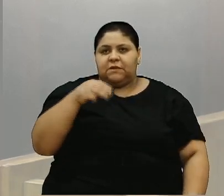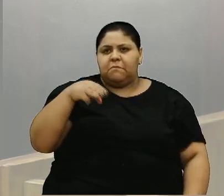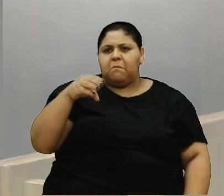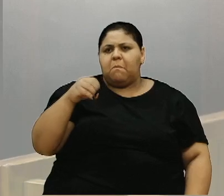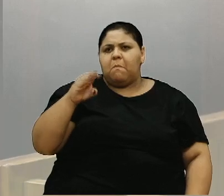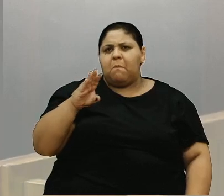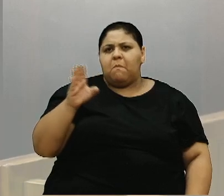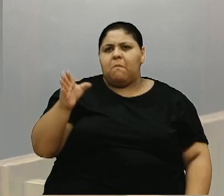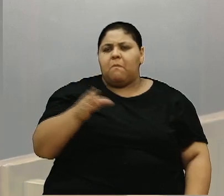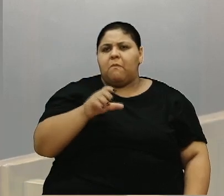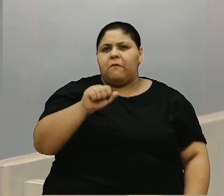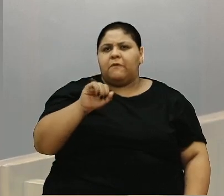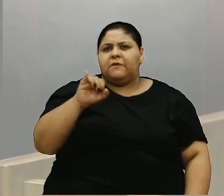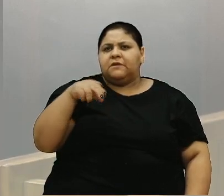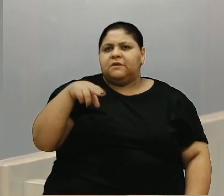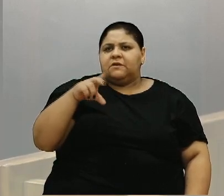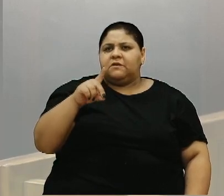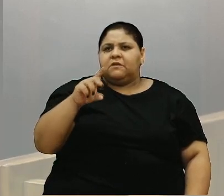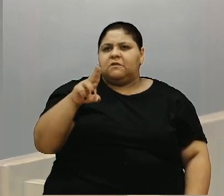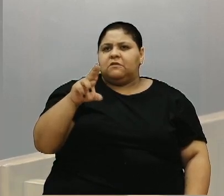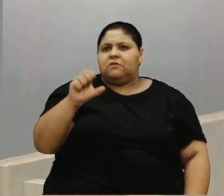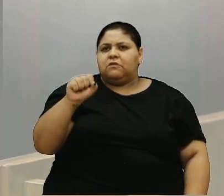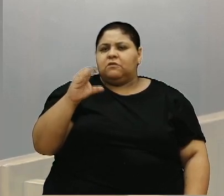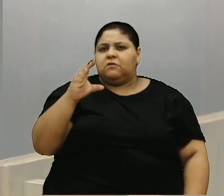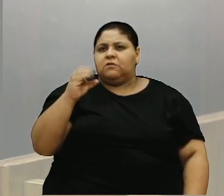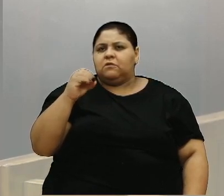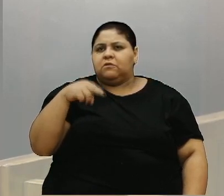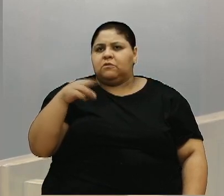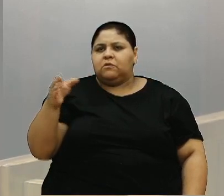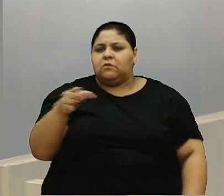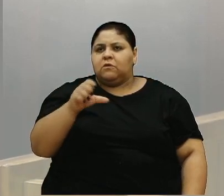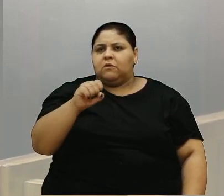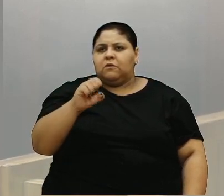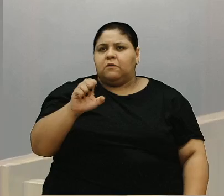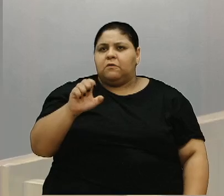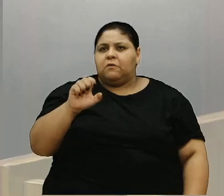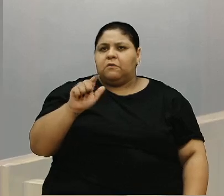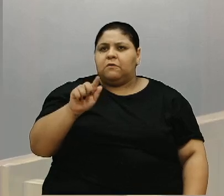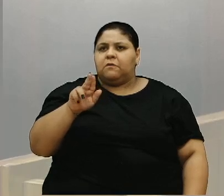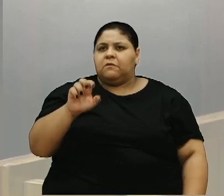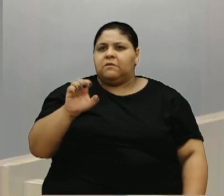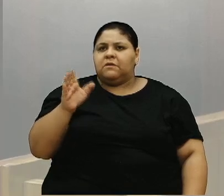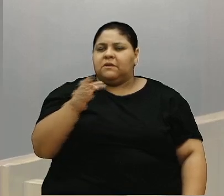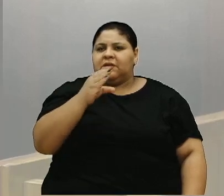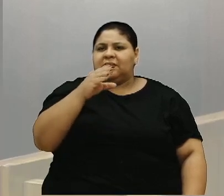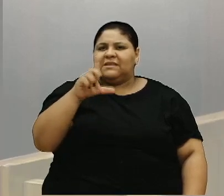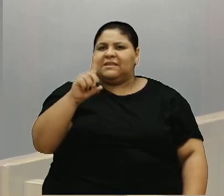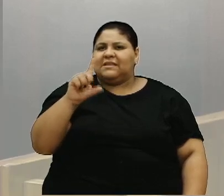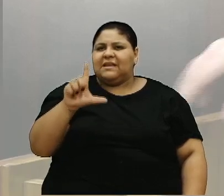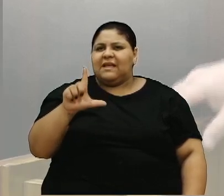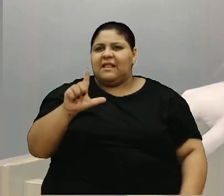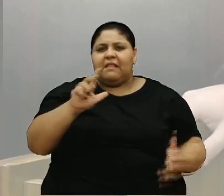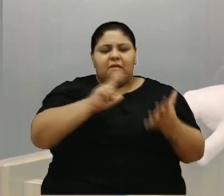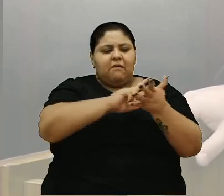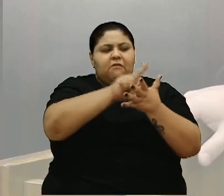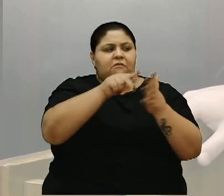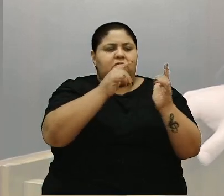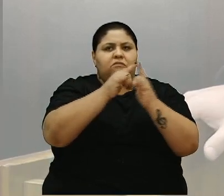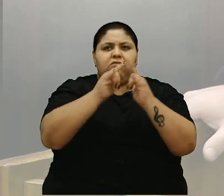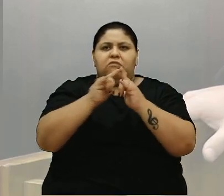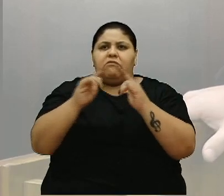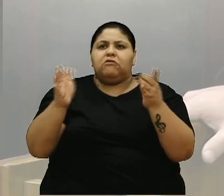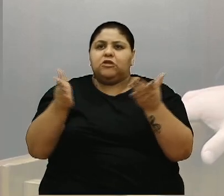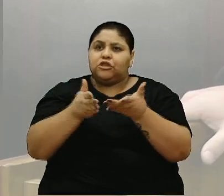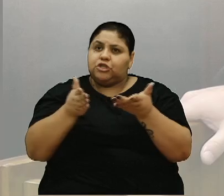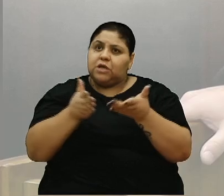o Sinduscom, o SEG, CDL, várias entidades já estavam engajadas